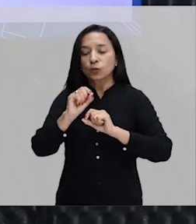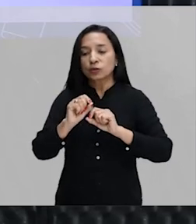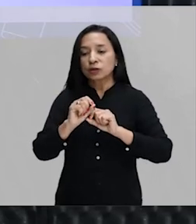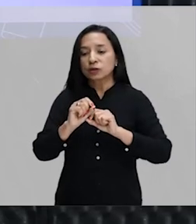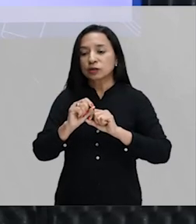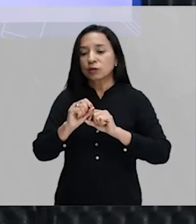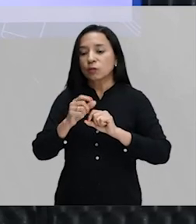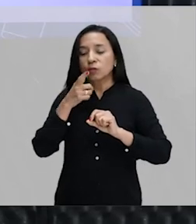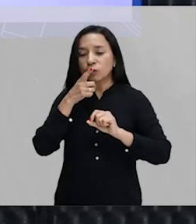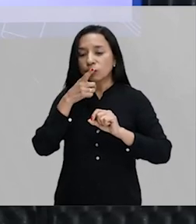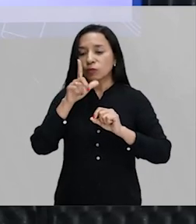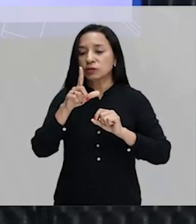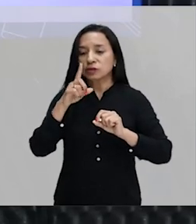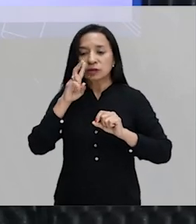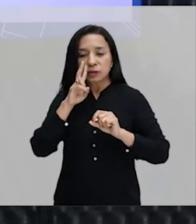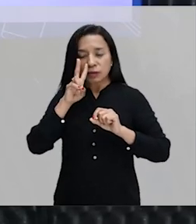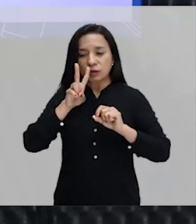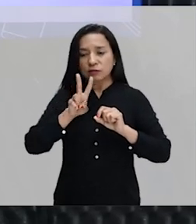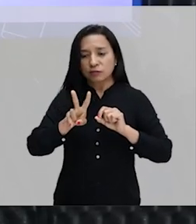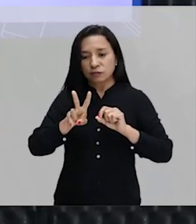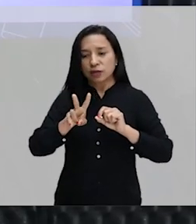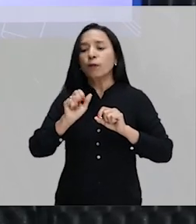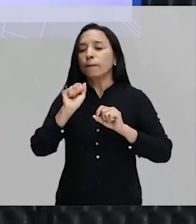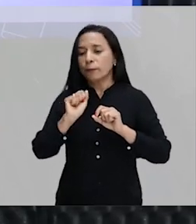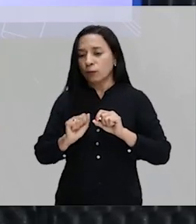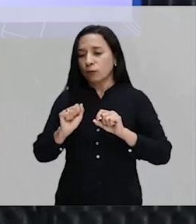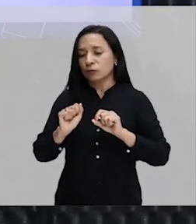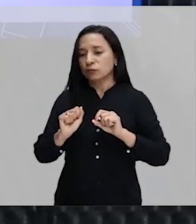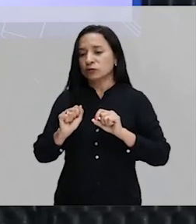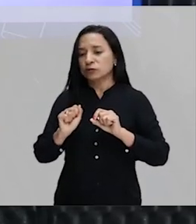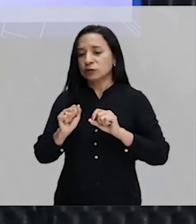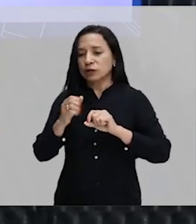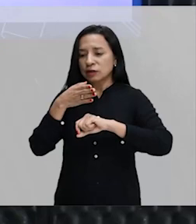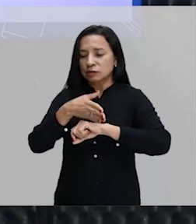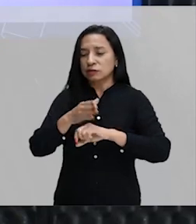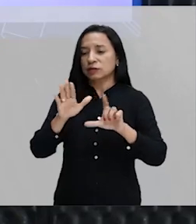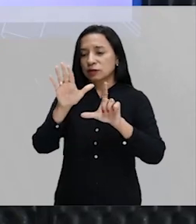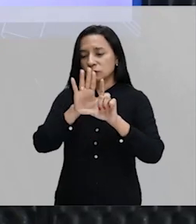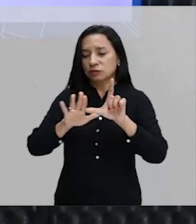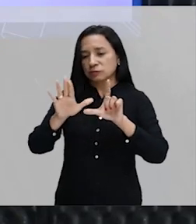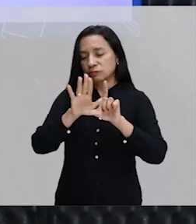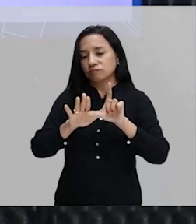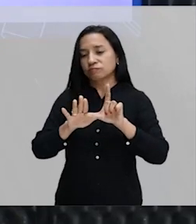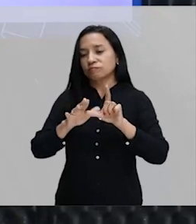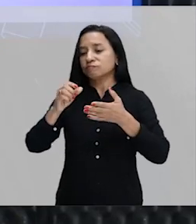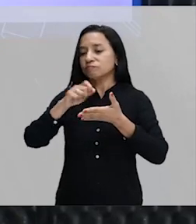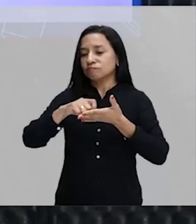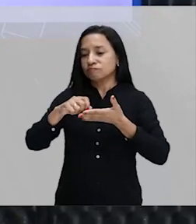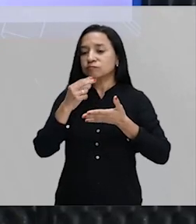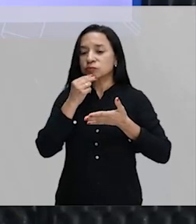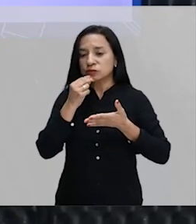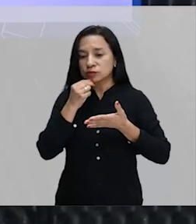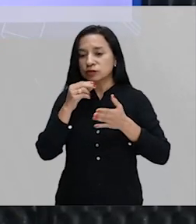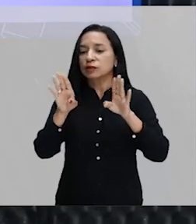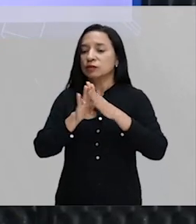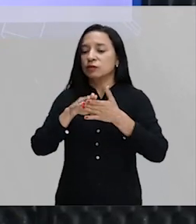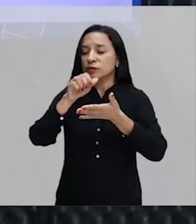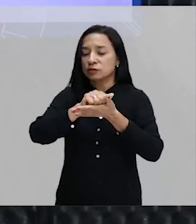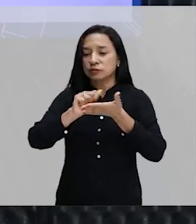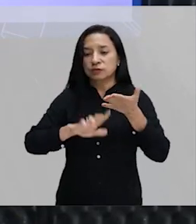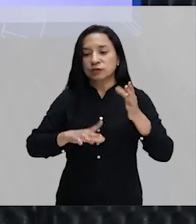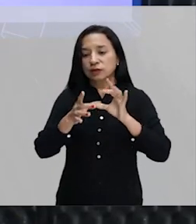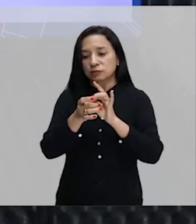acompanhar você acompanha lá na plataforma com salve dia que esse material fica lá salvo tá além das atividades que vão estar